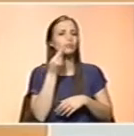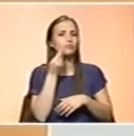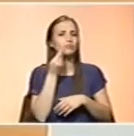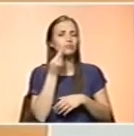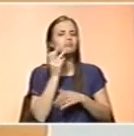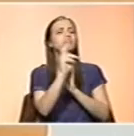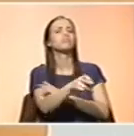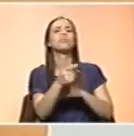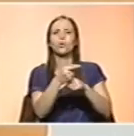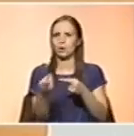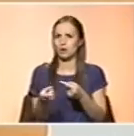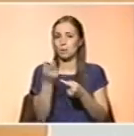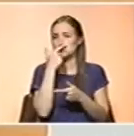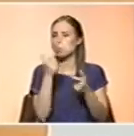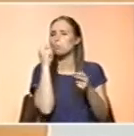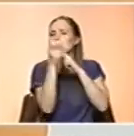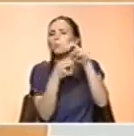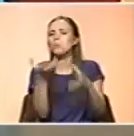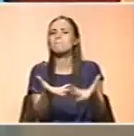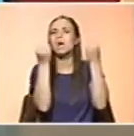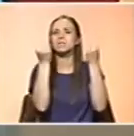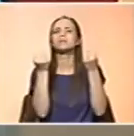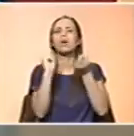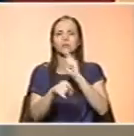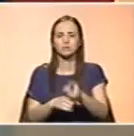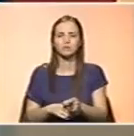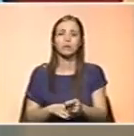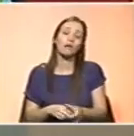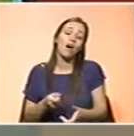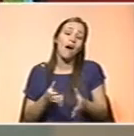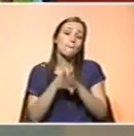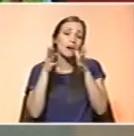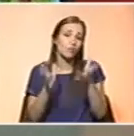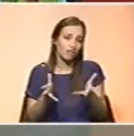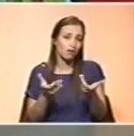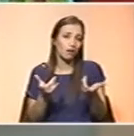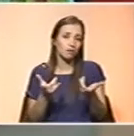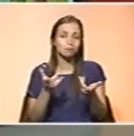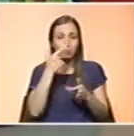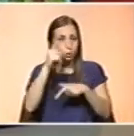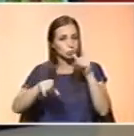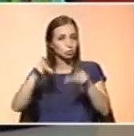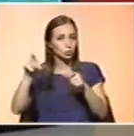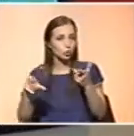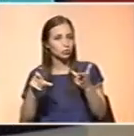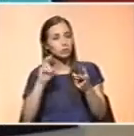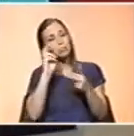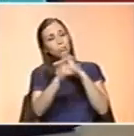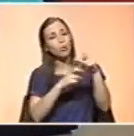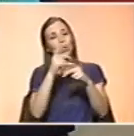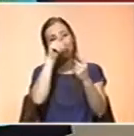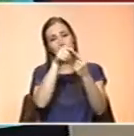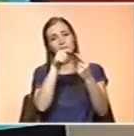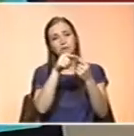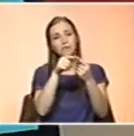parte das situações? Ou seja, o é as pessoas procuram? Muitas das vezes, ou grande parte das vezes, fazem-no no sentido de corrigir